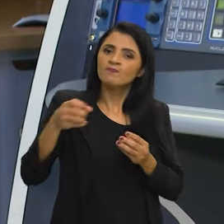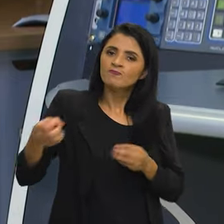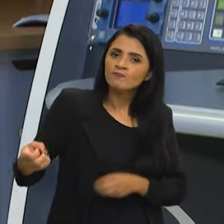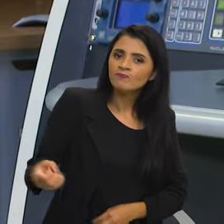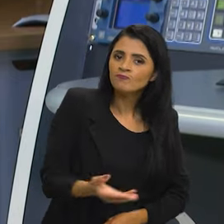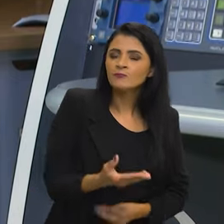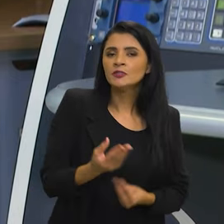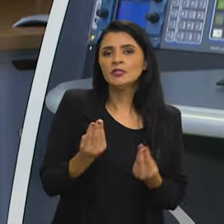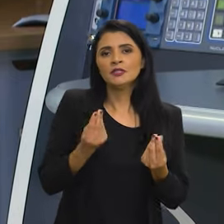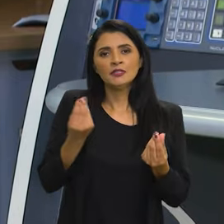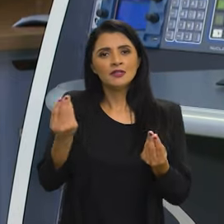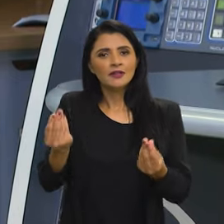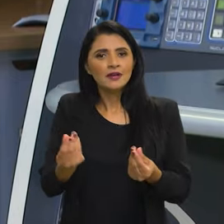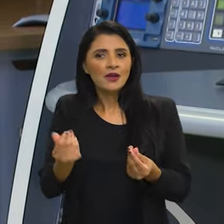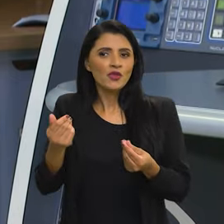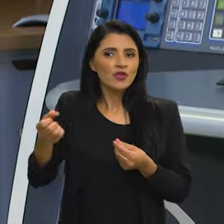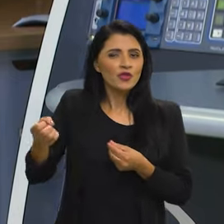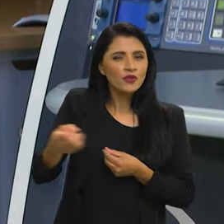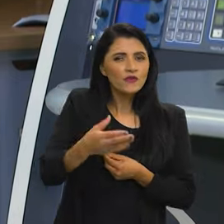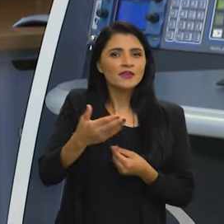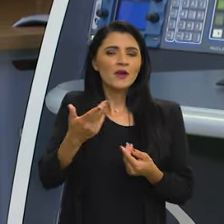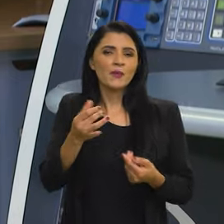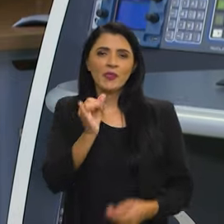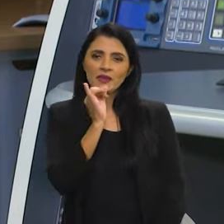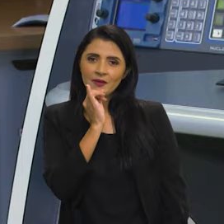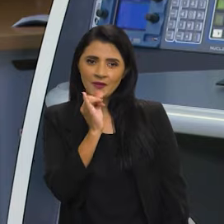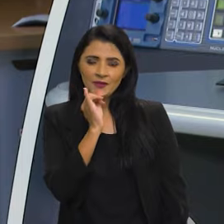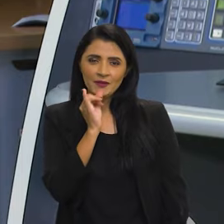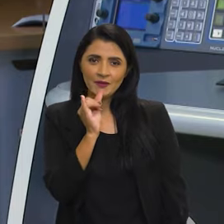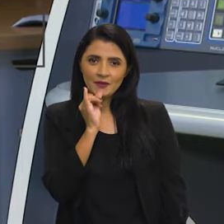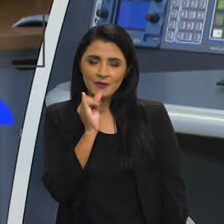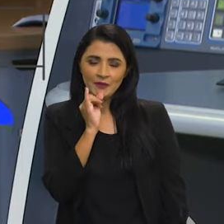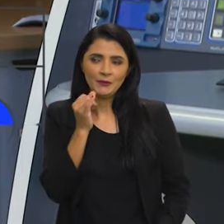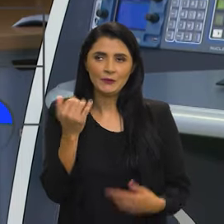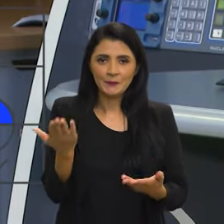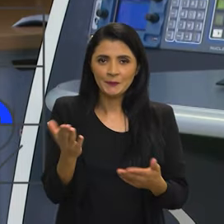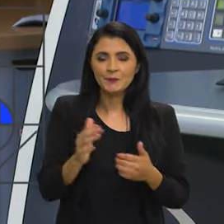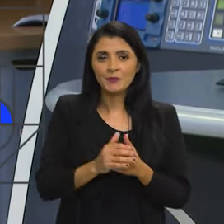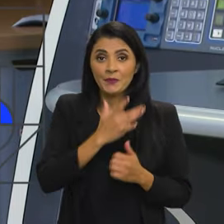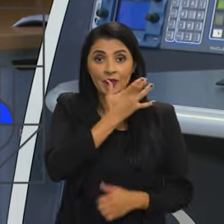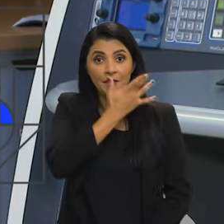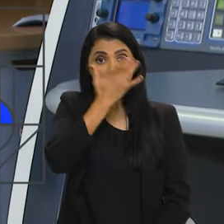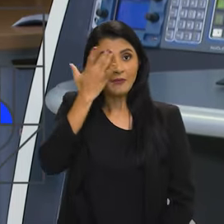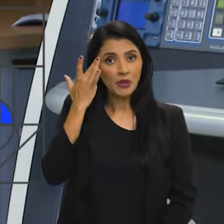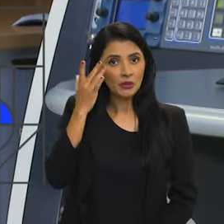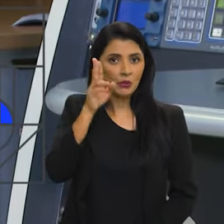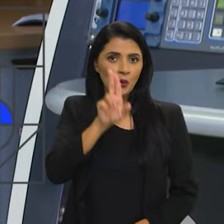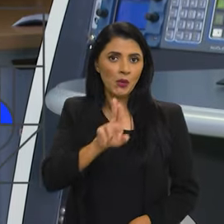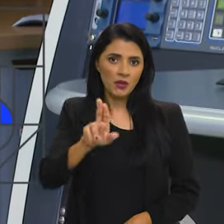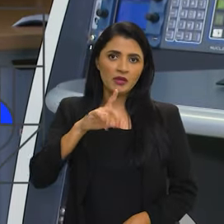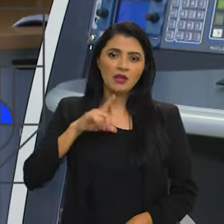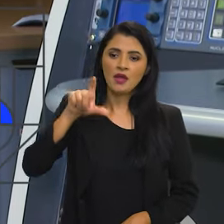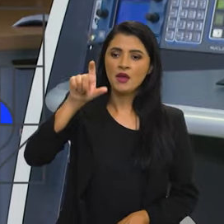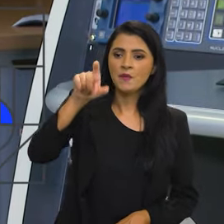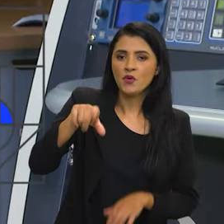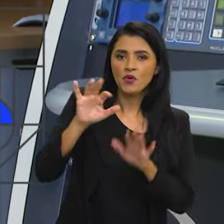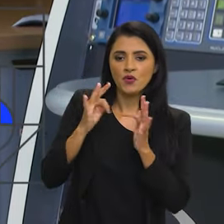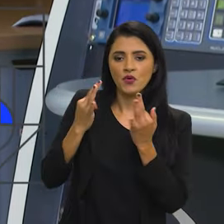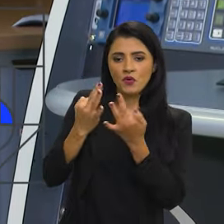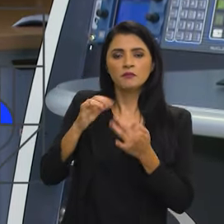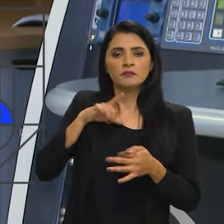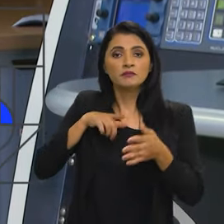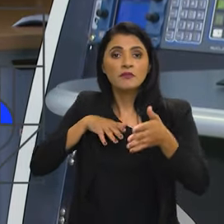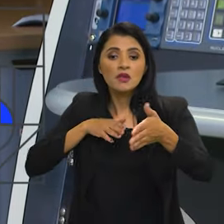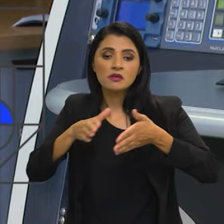algumas inovações, como, por exemplo, as pessoas que são usuárias do Bolsa Família